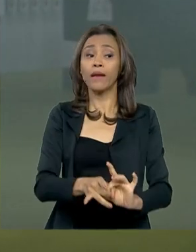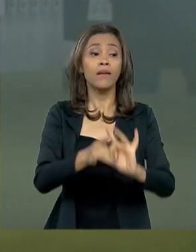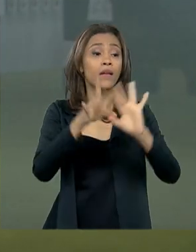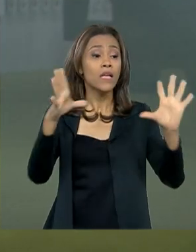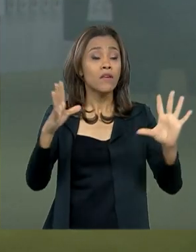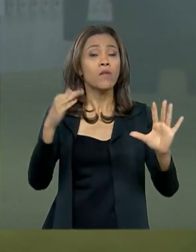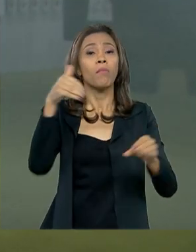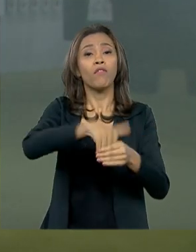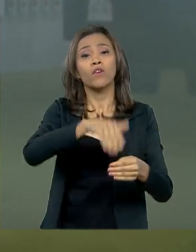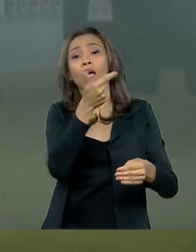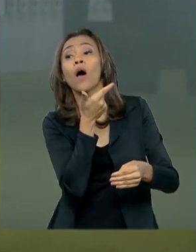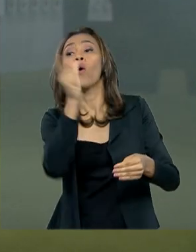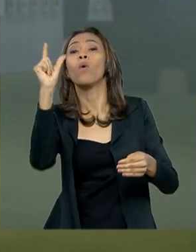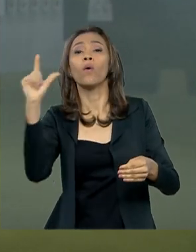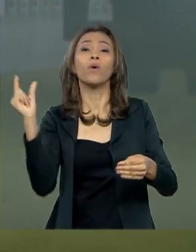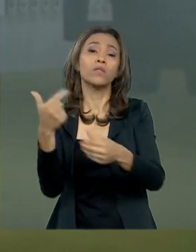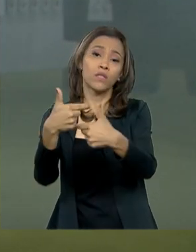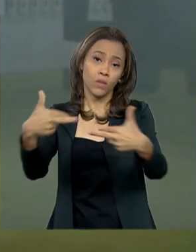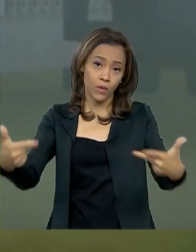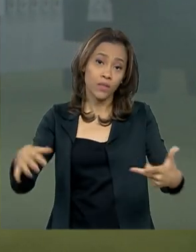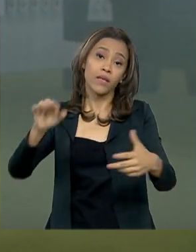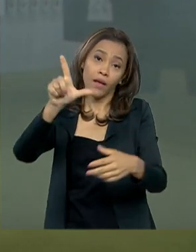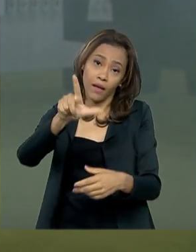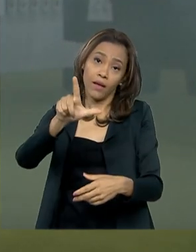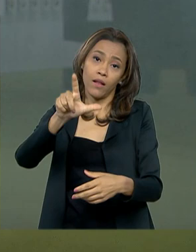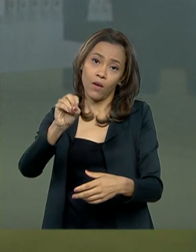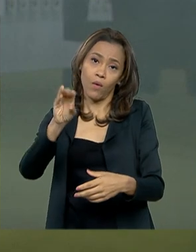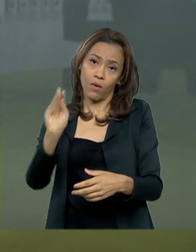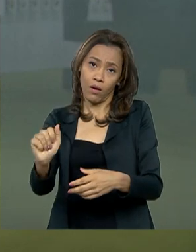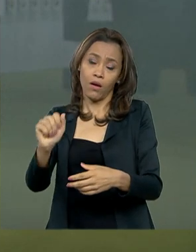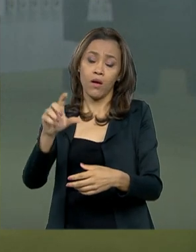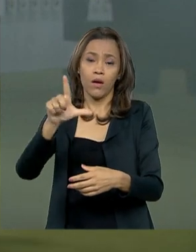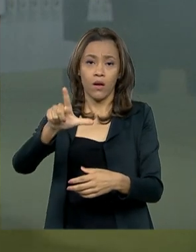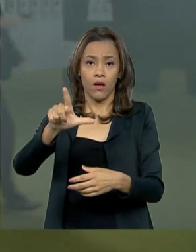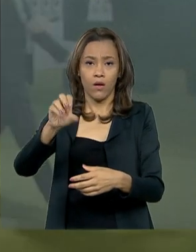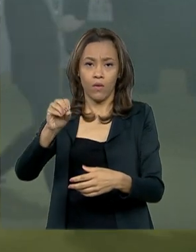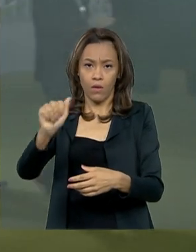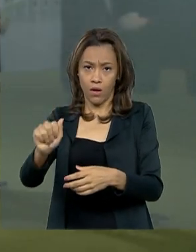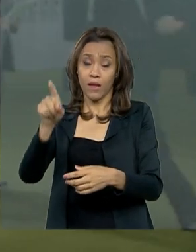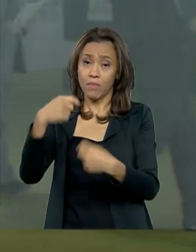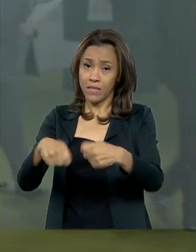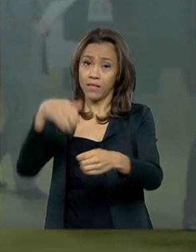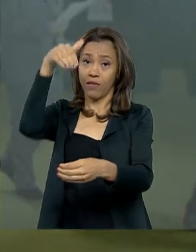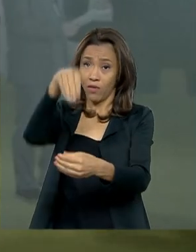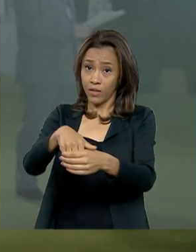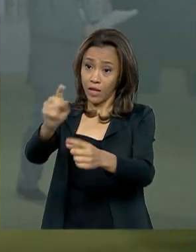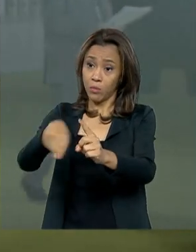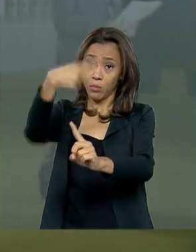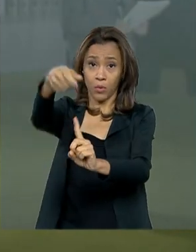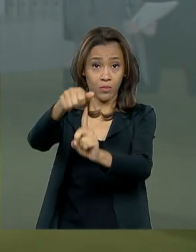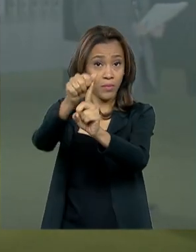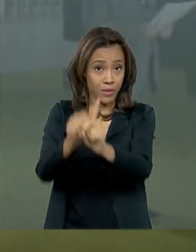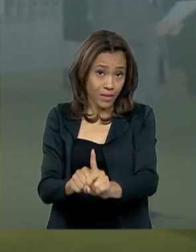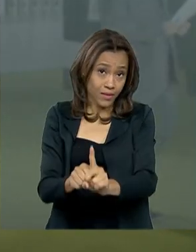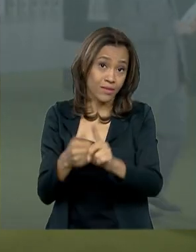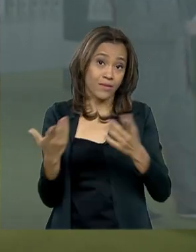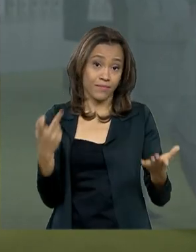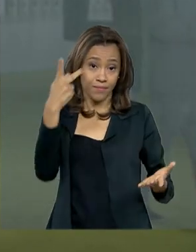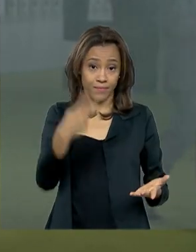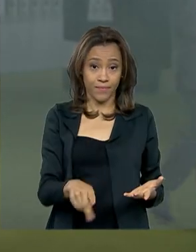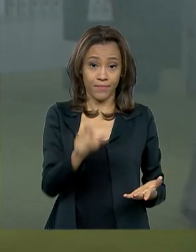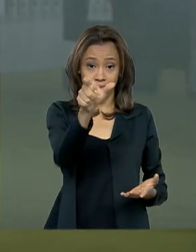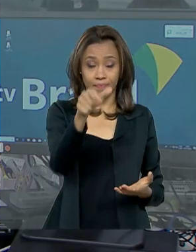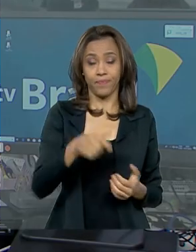votação da Lei Orçamentária Anual de 2020, que precisa acontecer até o fim do mês que vem. De Brasília para o Brasil em dia,